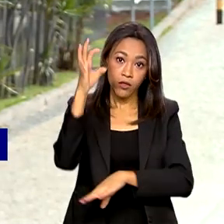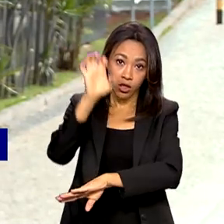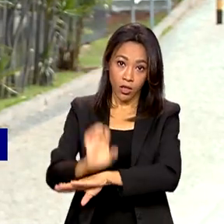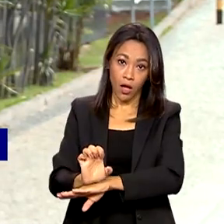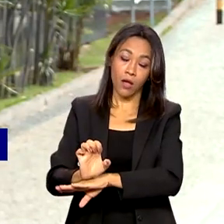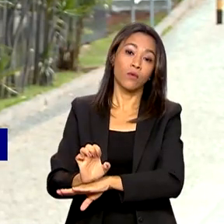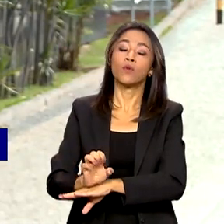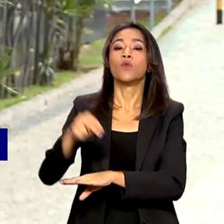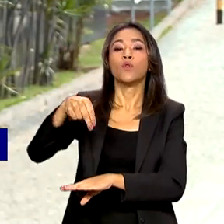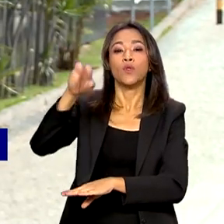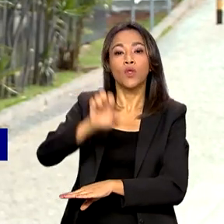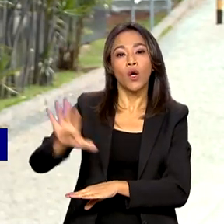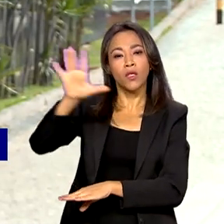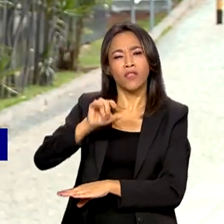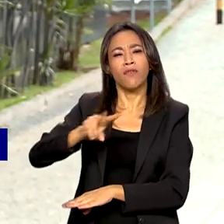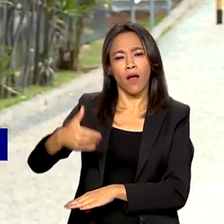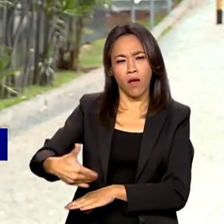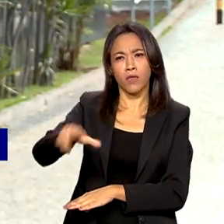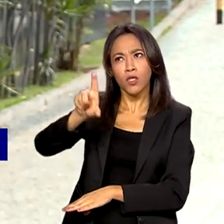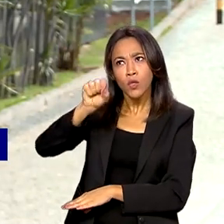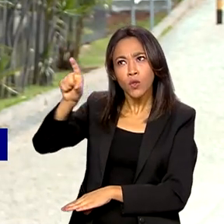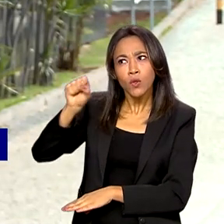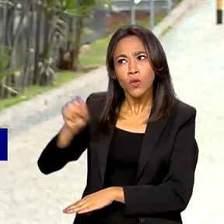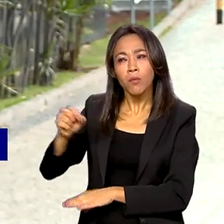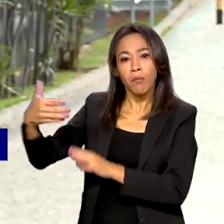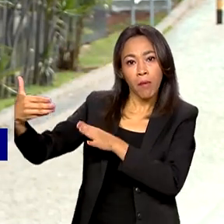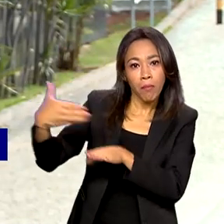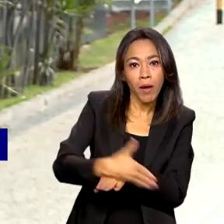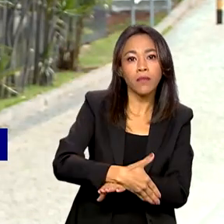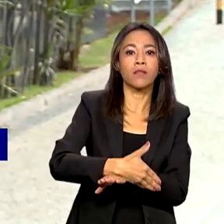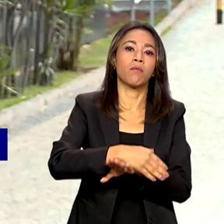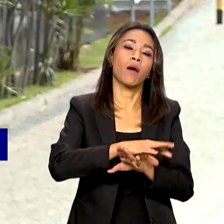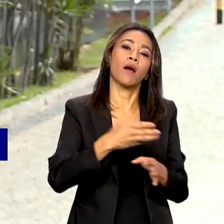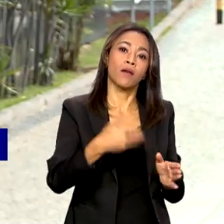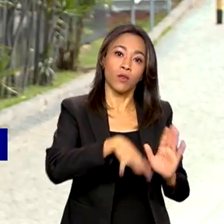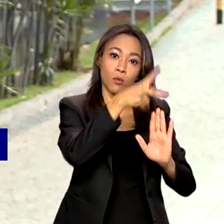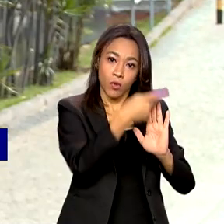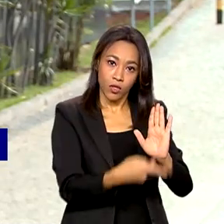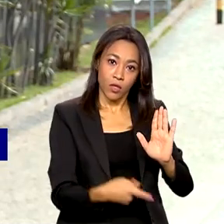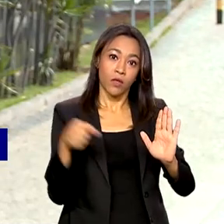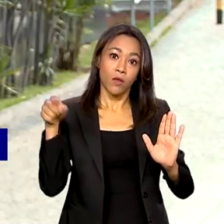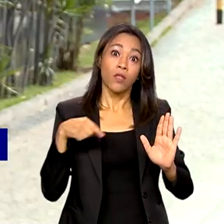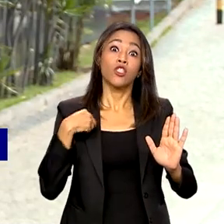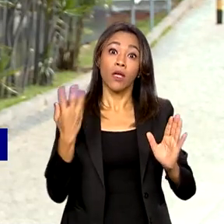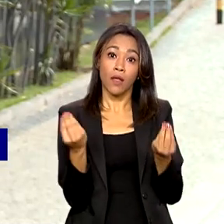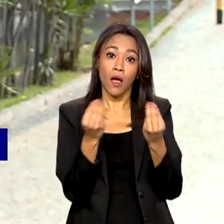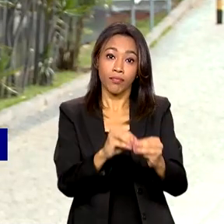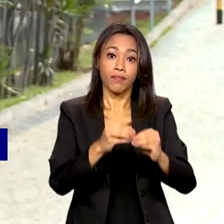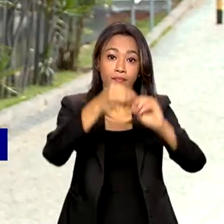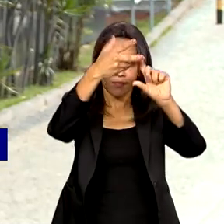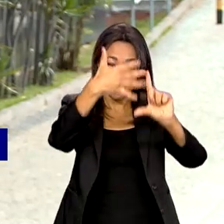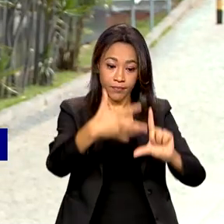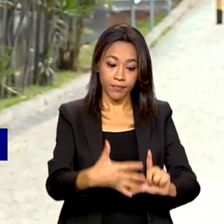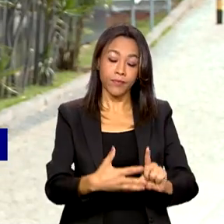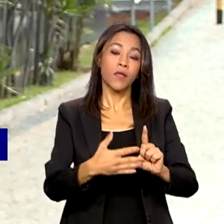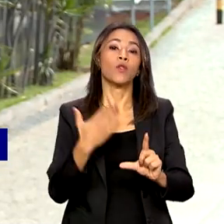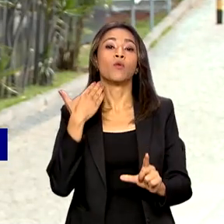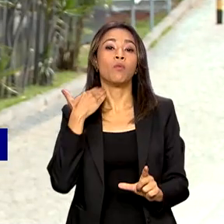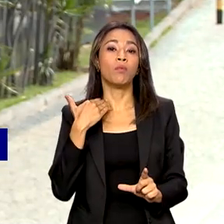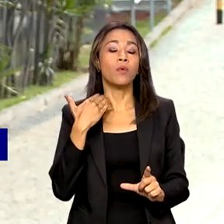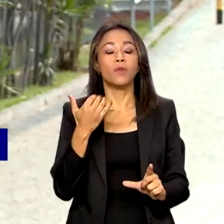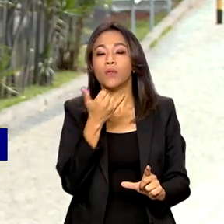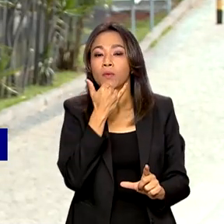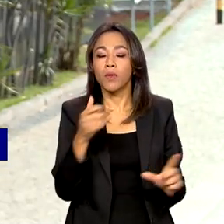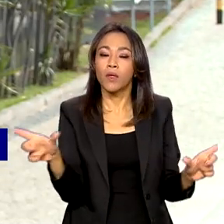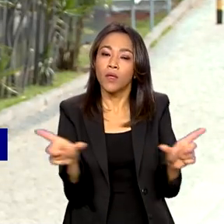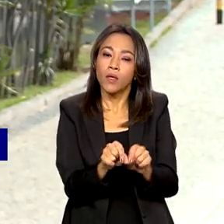serão selecionados para participarem do Sertão Vivo. O edital está publicado na página do BNDES na internet